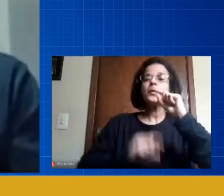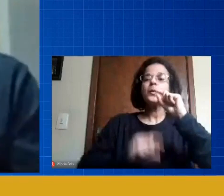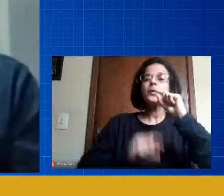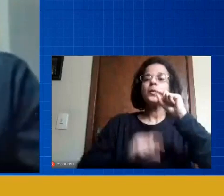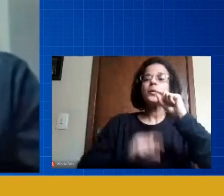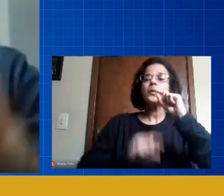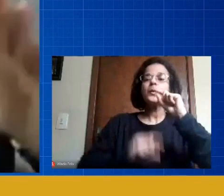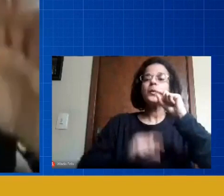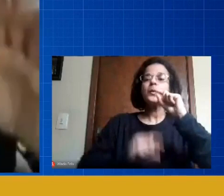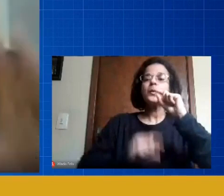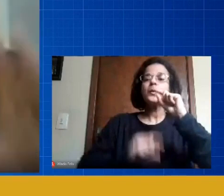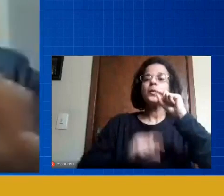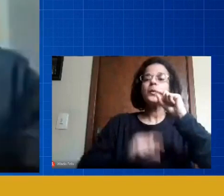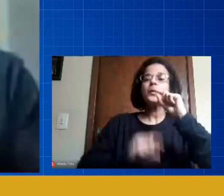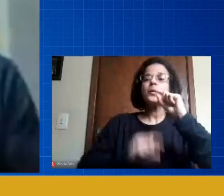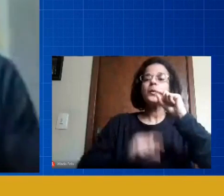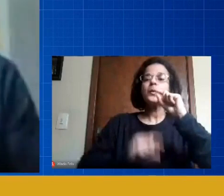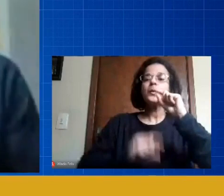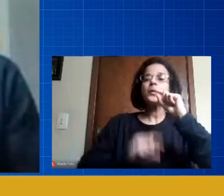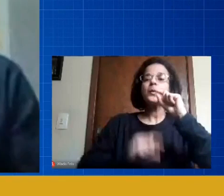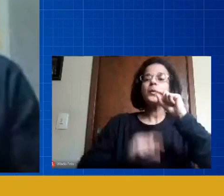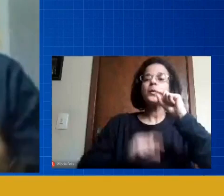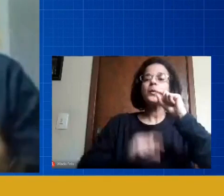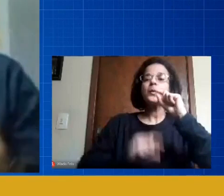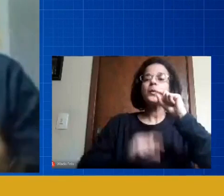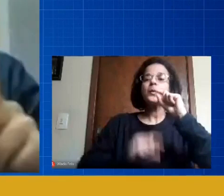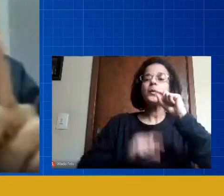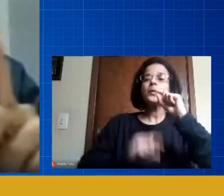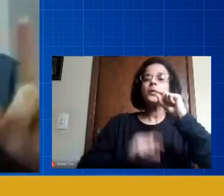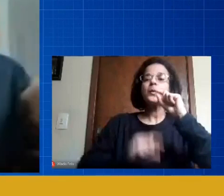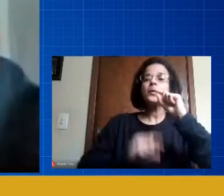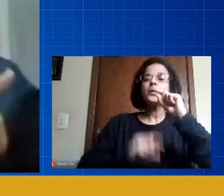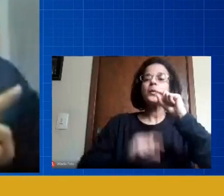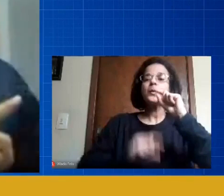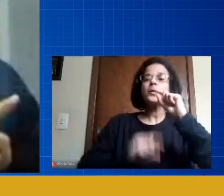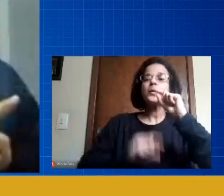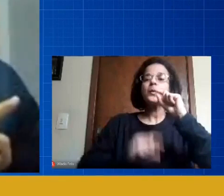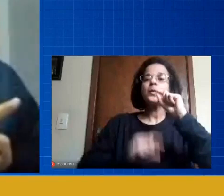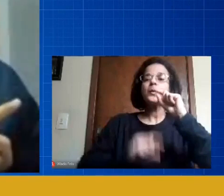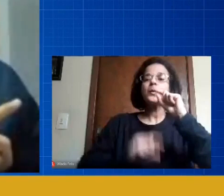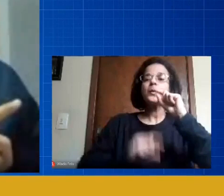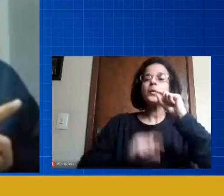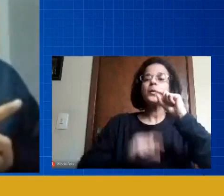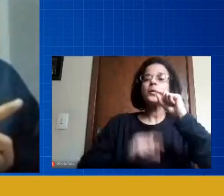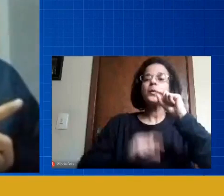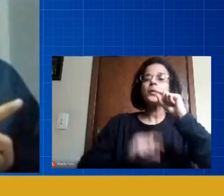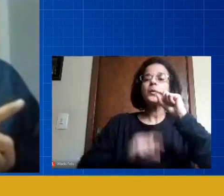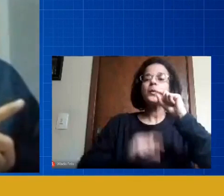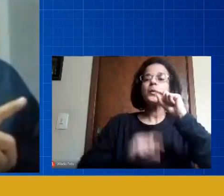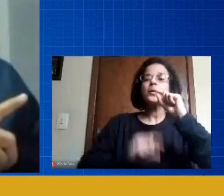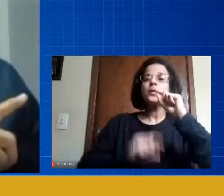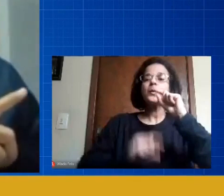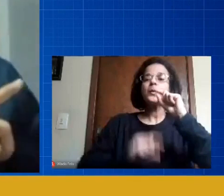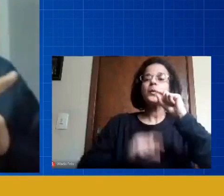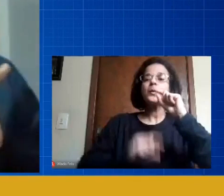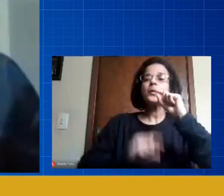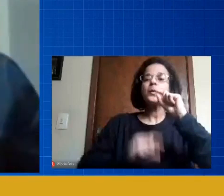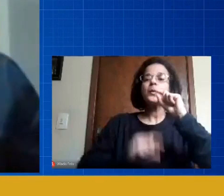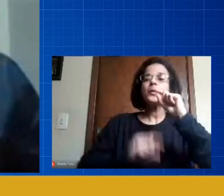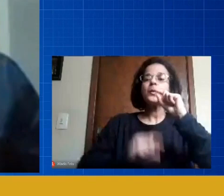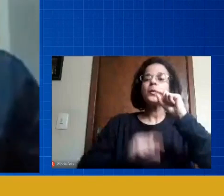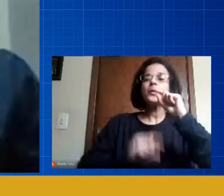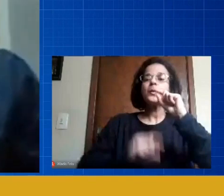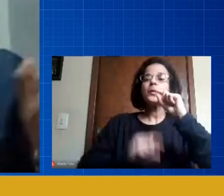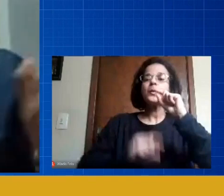e principalmente vamos ter uma nova escola diferente dos jesuítas que há quantos